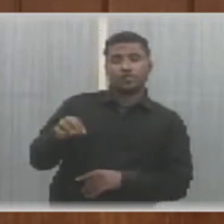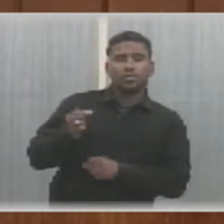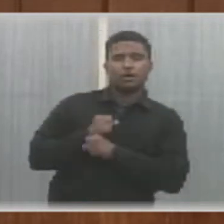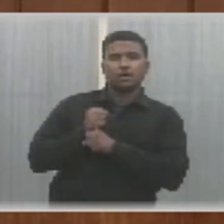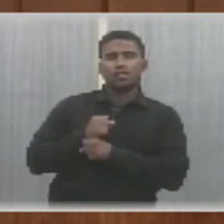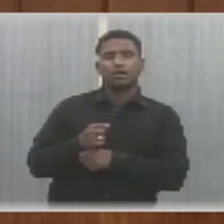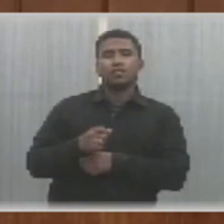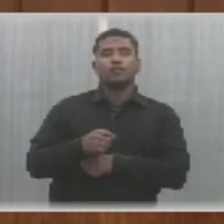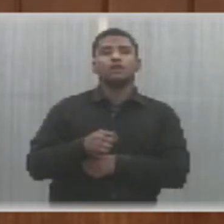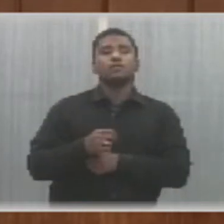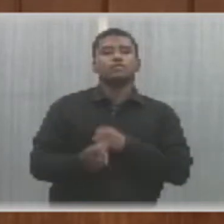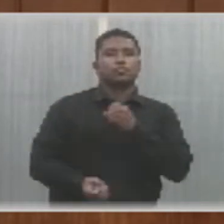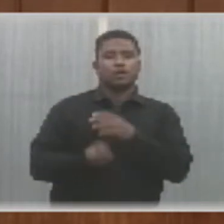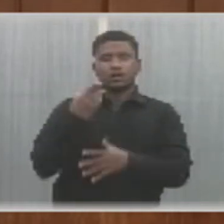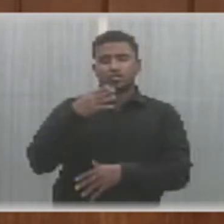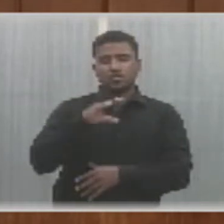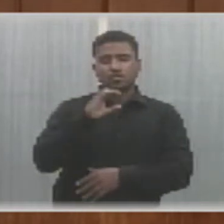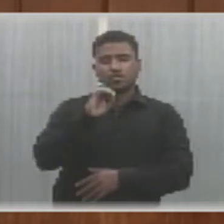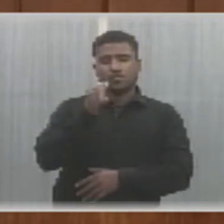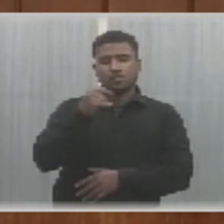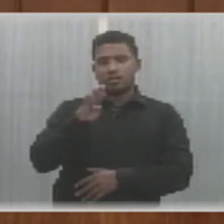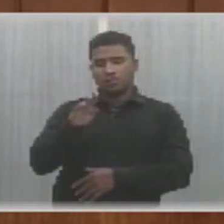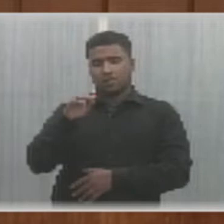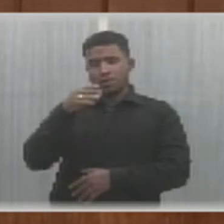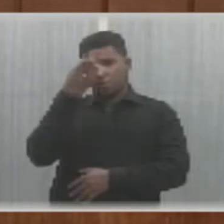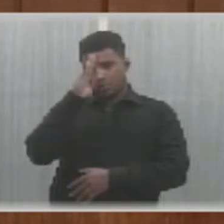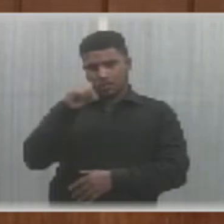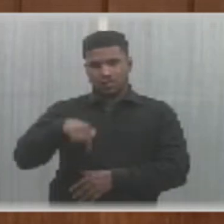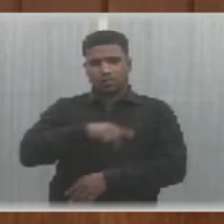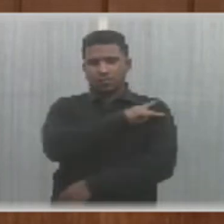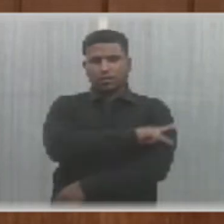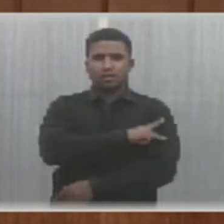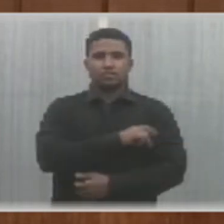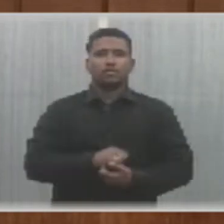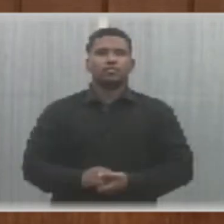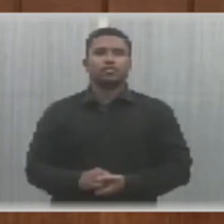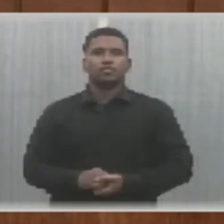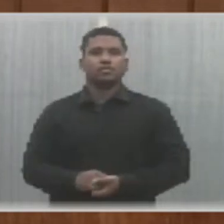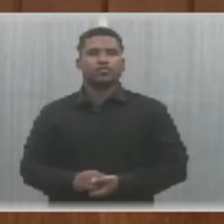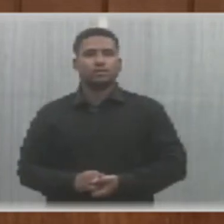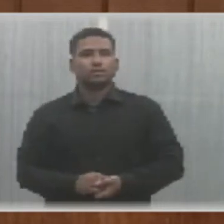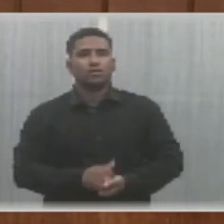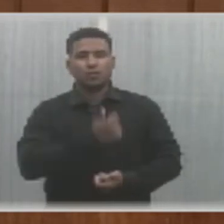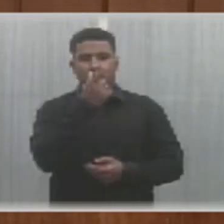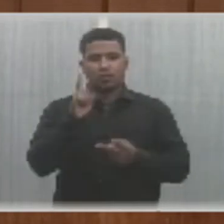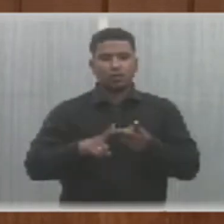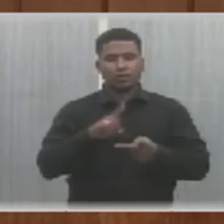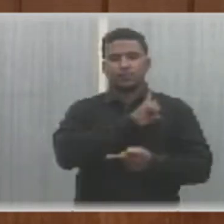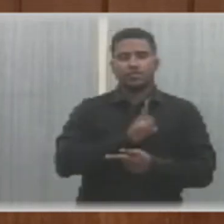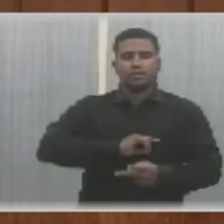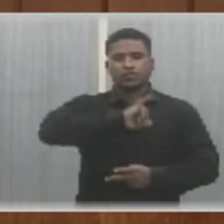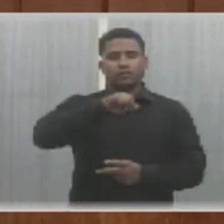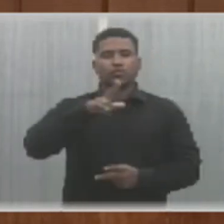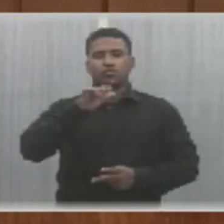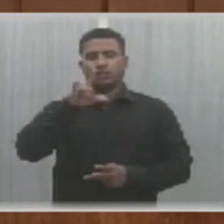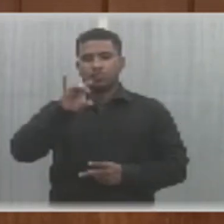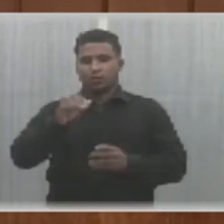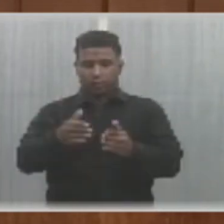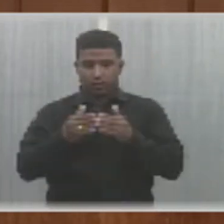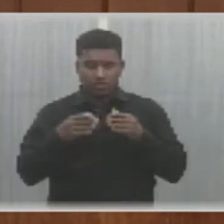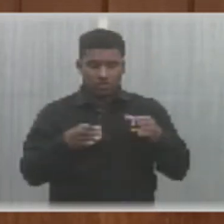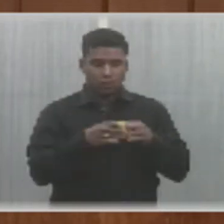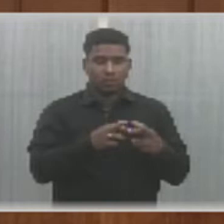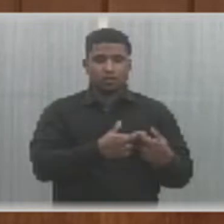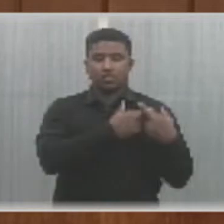da Fundação da Ordem dos Advogados do Brasil. Um de autoria do senhor deputado Júlio Arco Verde, que solicita dos órgãos